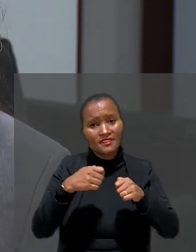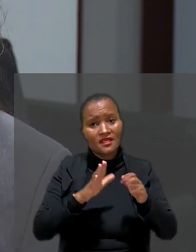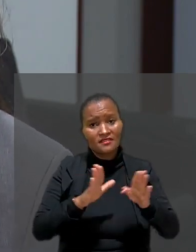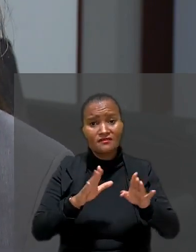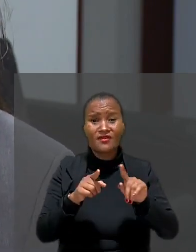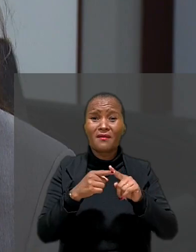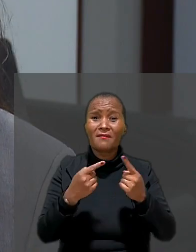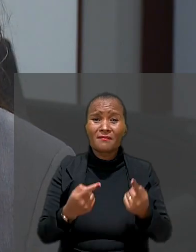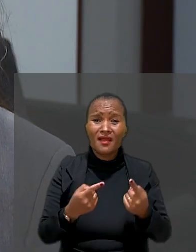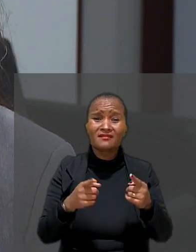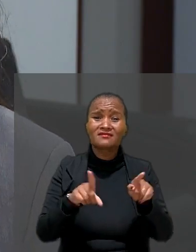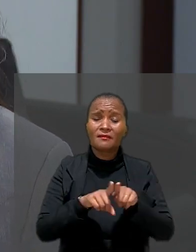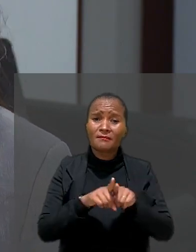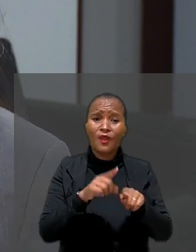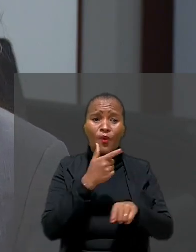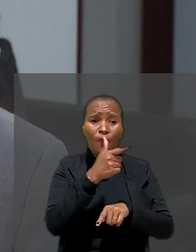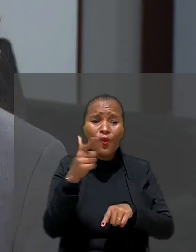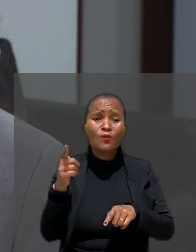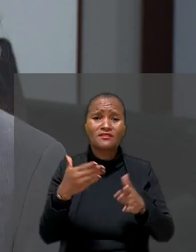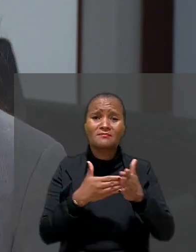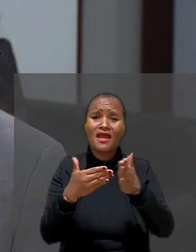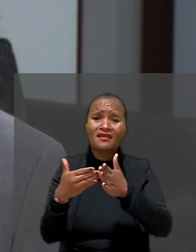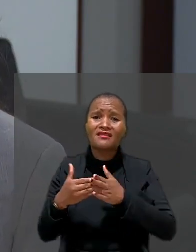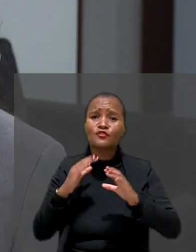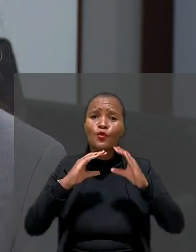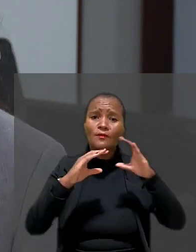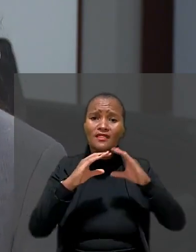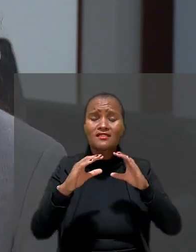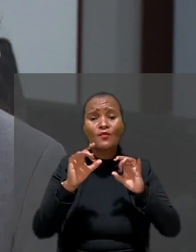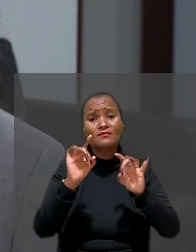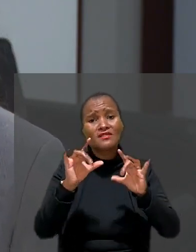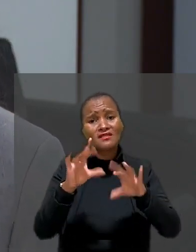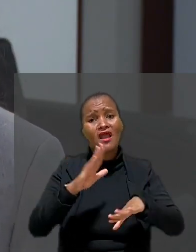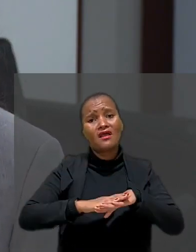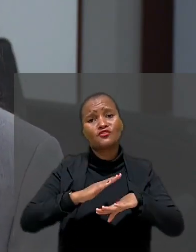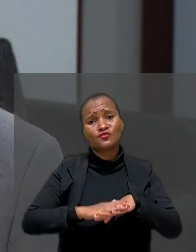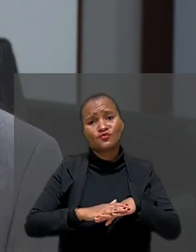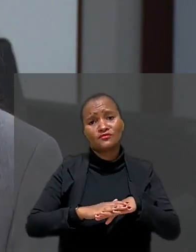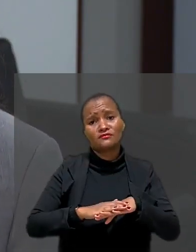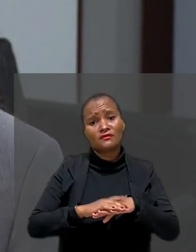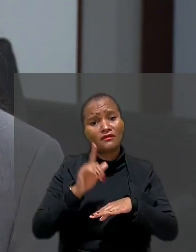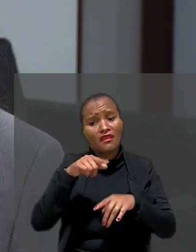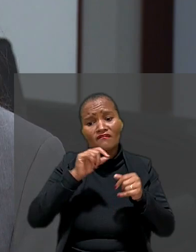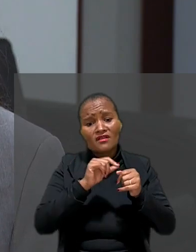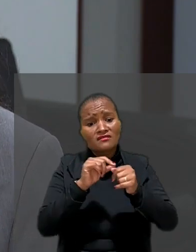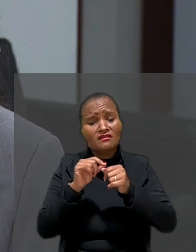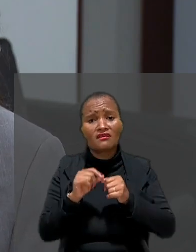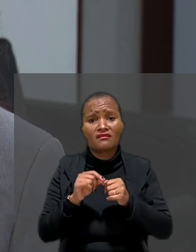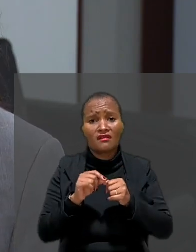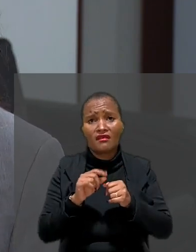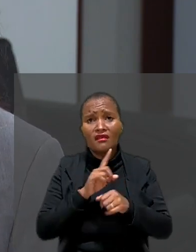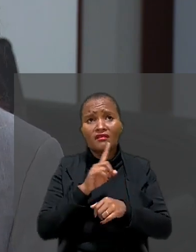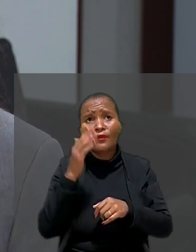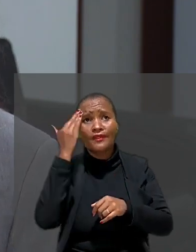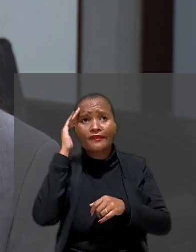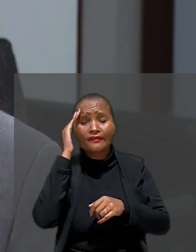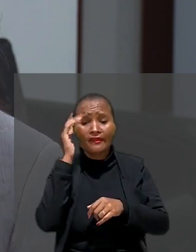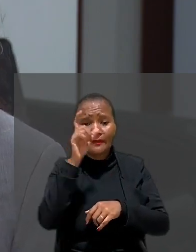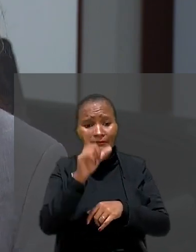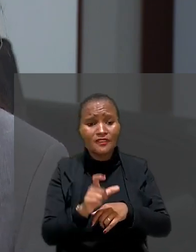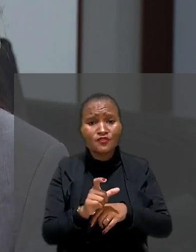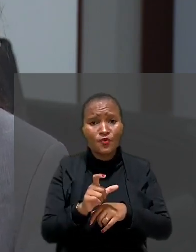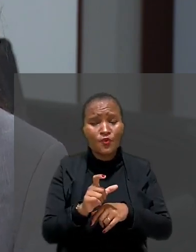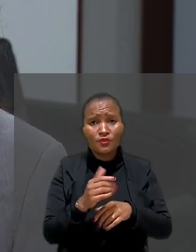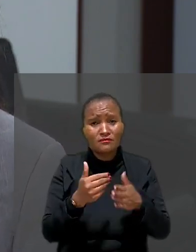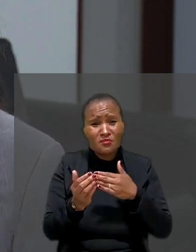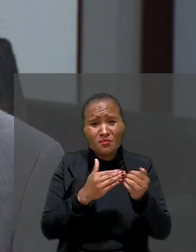barreiras de comunicação, em especial a barreira atitudinal, que é das atitudes. Eu não entendi que uma pessoa, ainda que tenha deficiência,